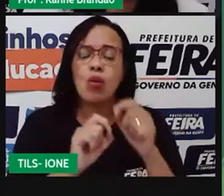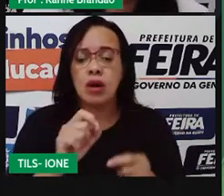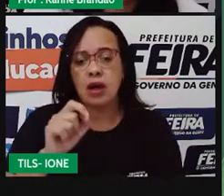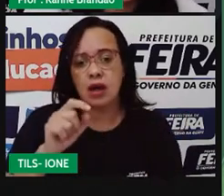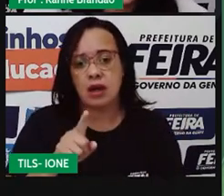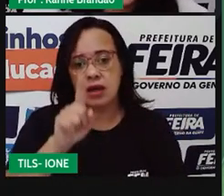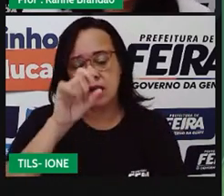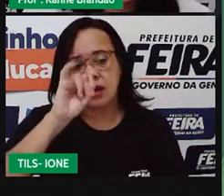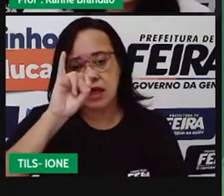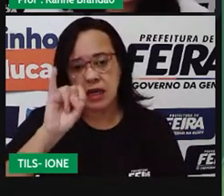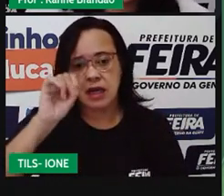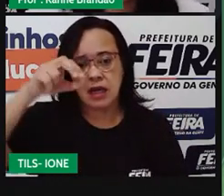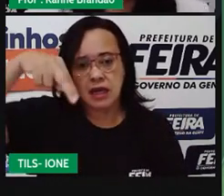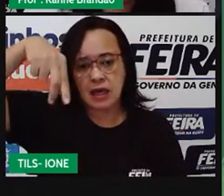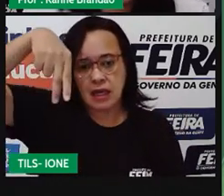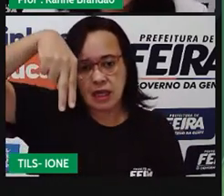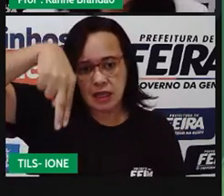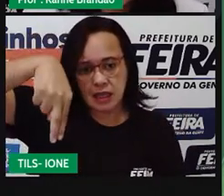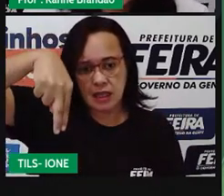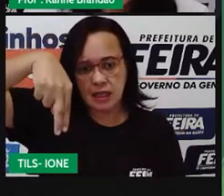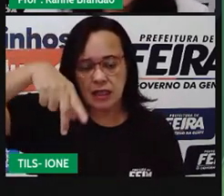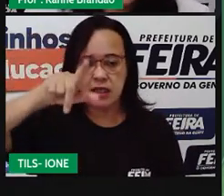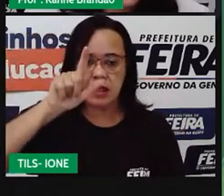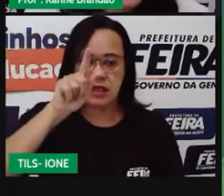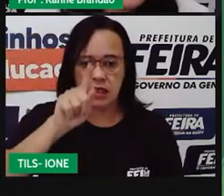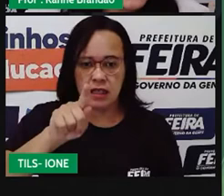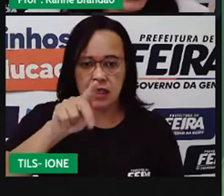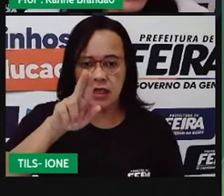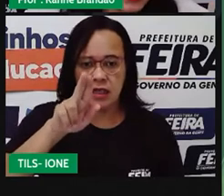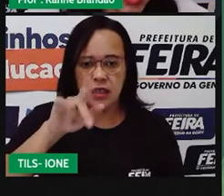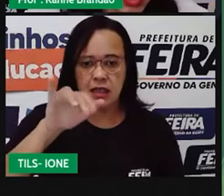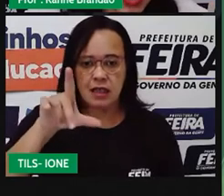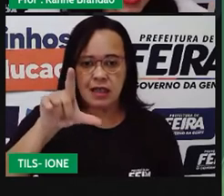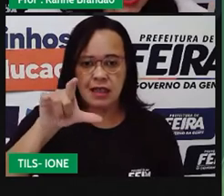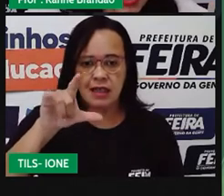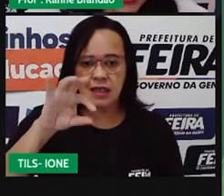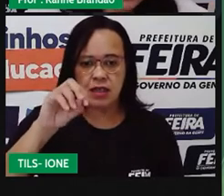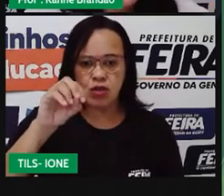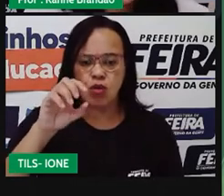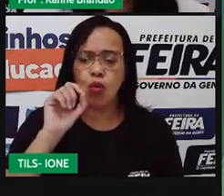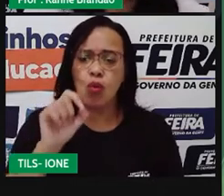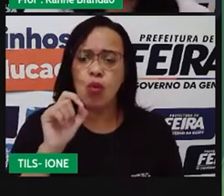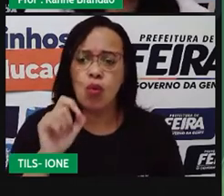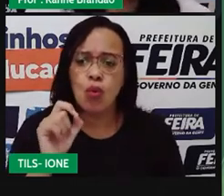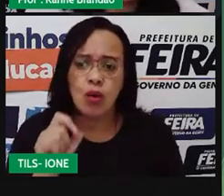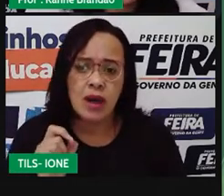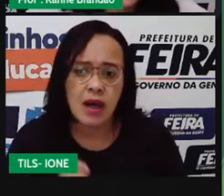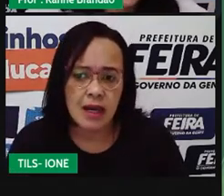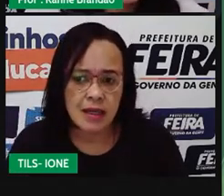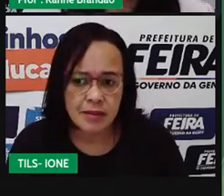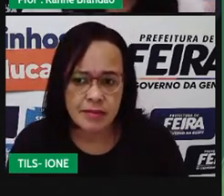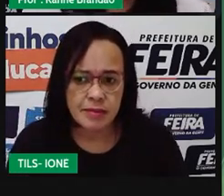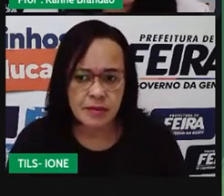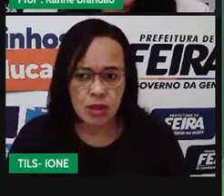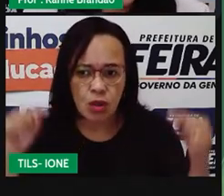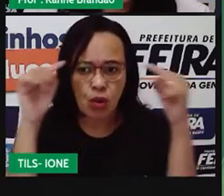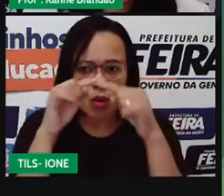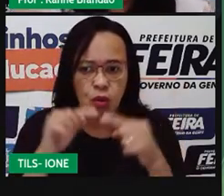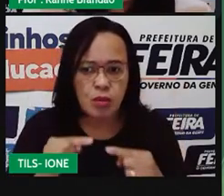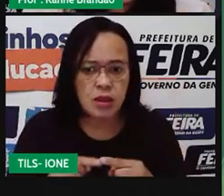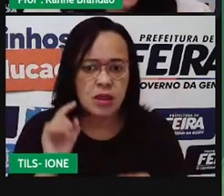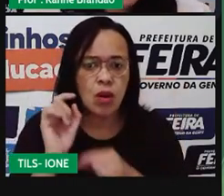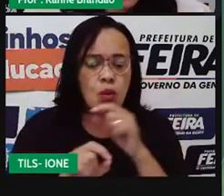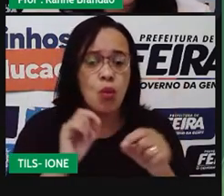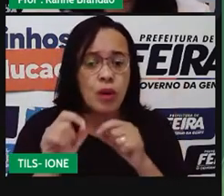quê? Inquilinas. Porque elas vão viver. Então, tem a ver com moradia, certo? Elas vão viver sobre,